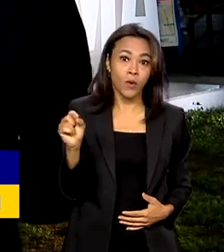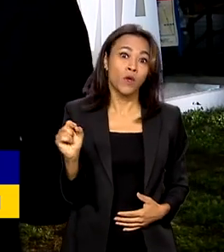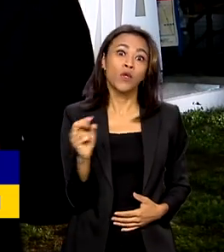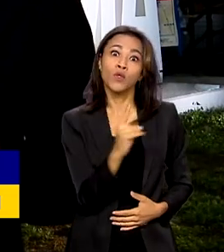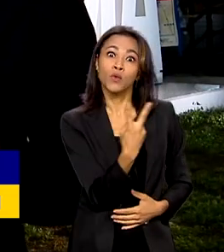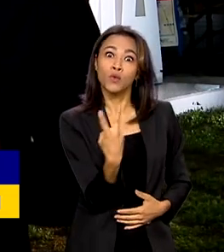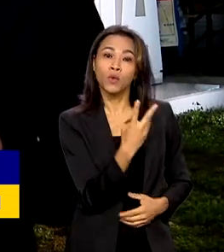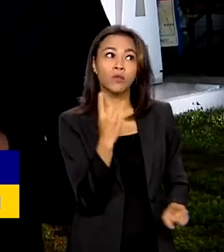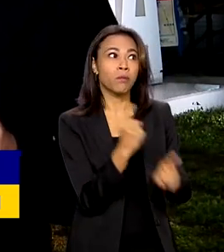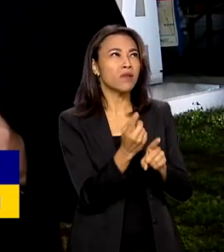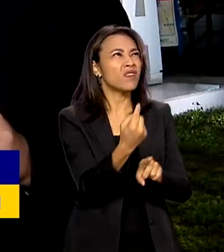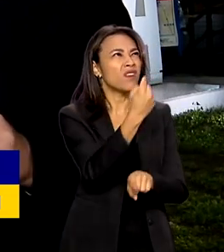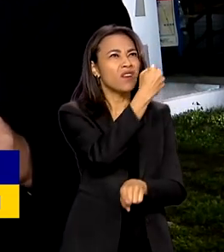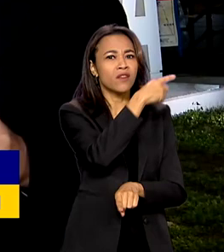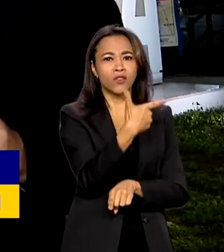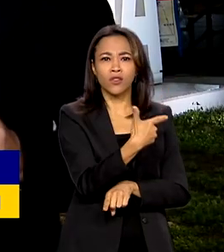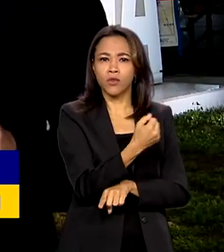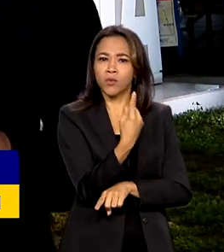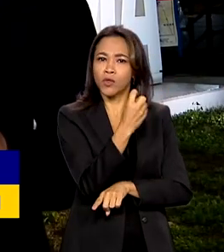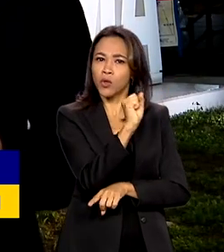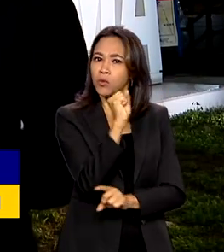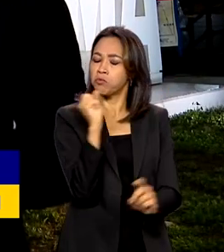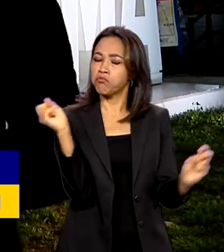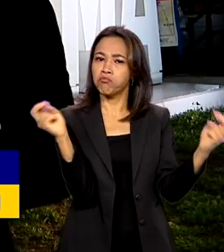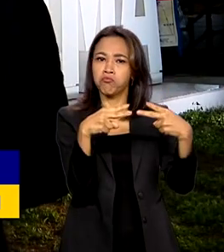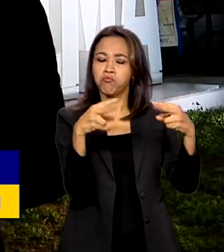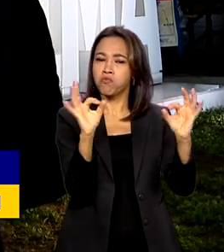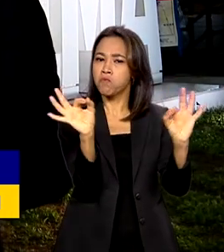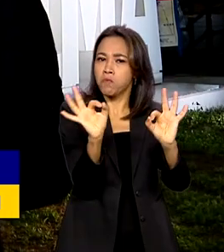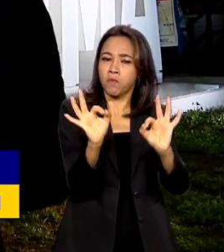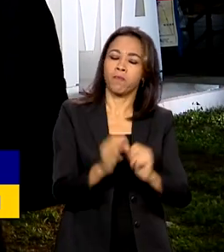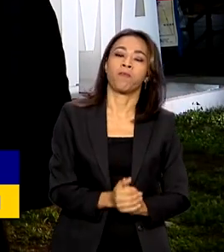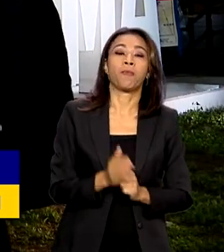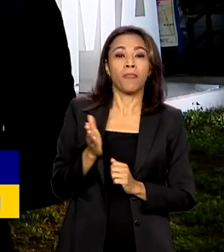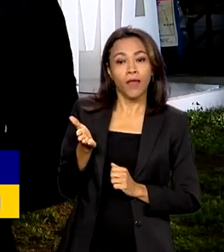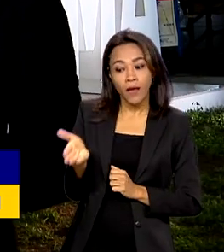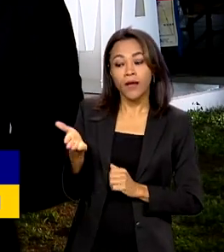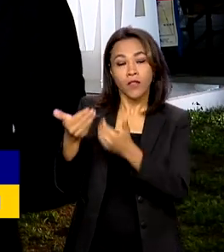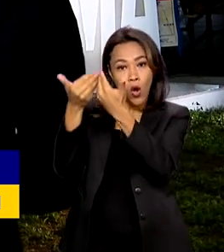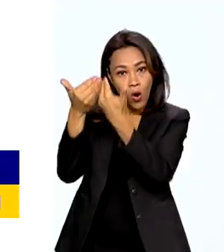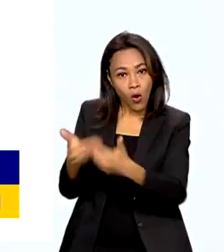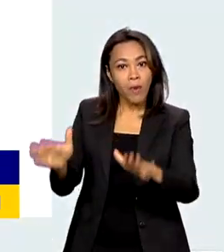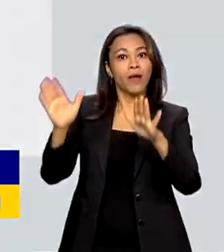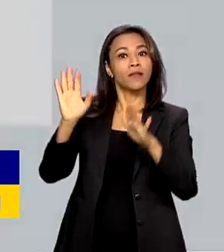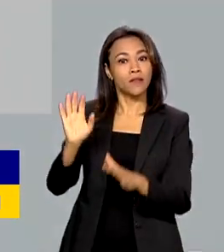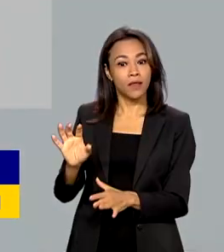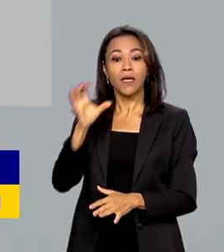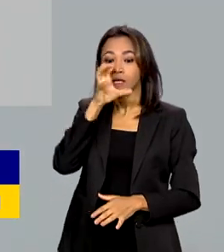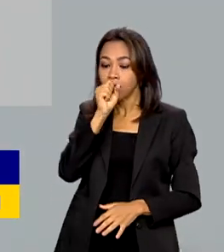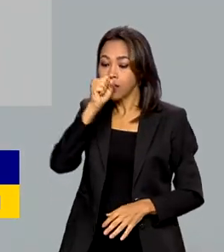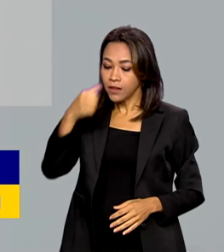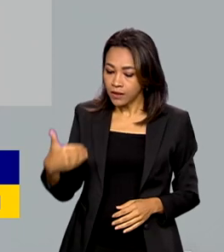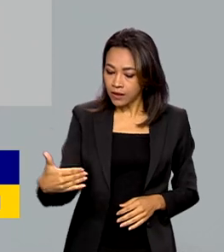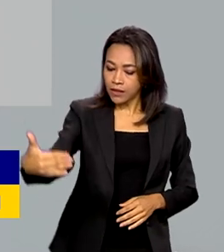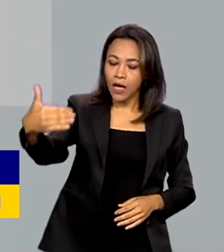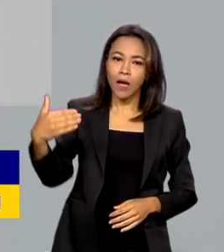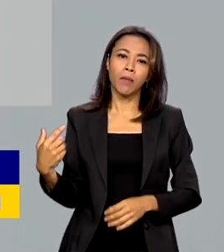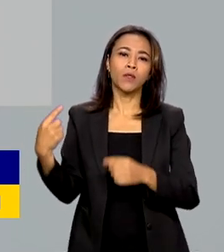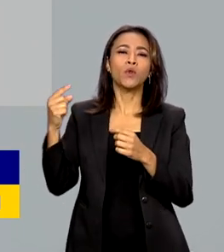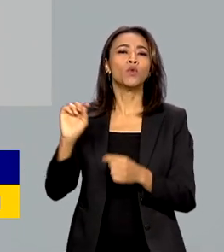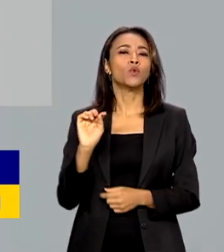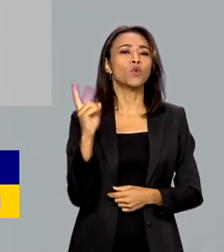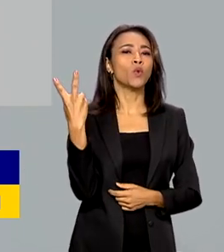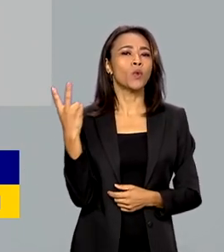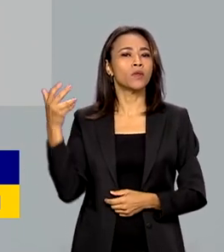não se encontravam desde 2018. A participação do Brasil no G7 começa oficialmente neste sábado, com duas sessões